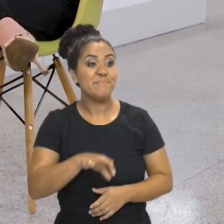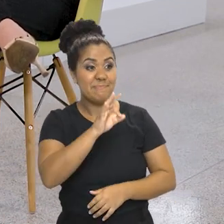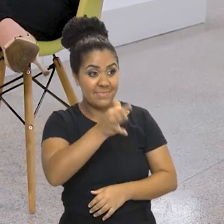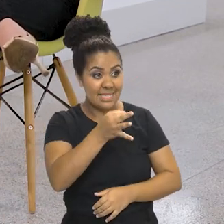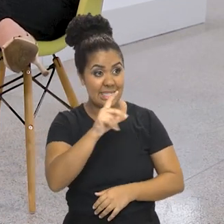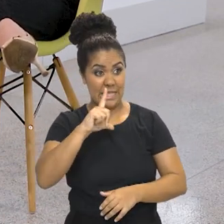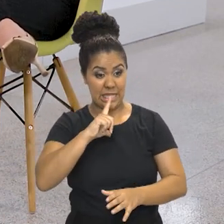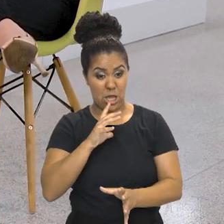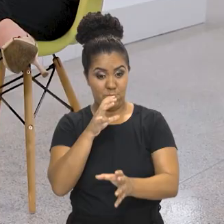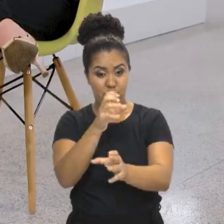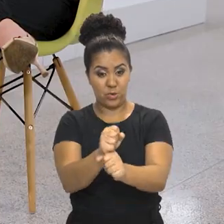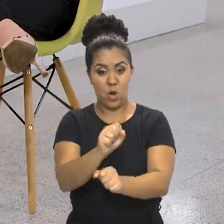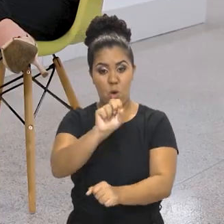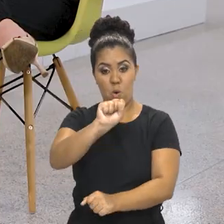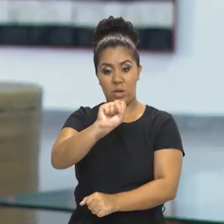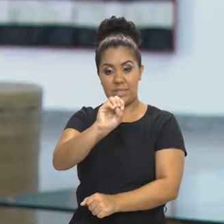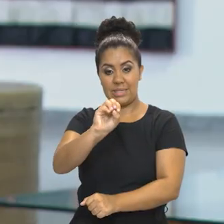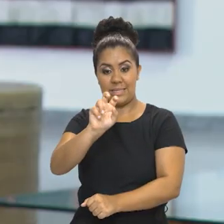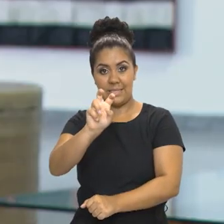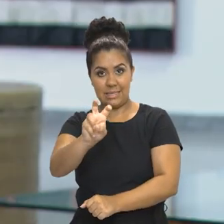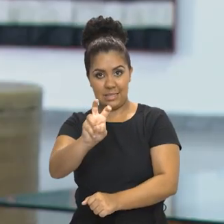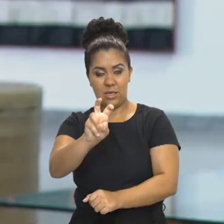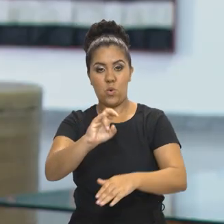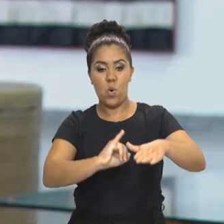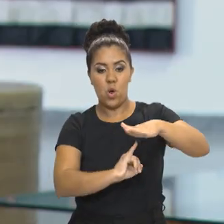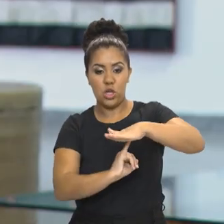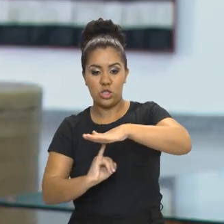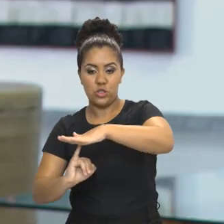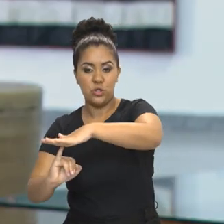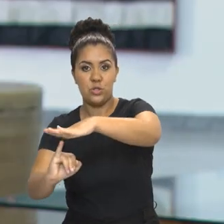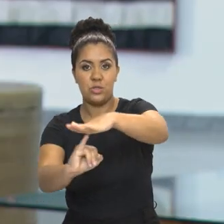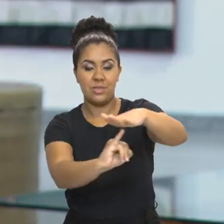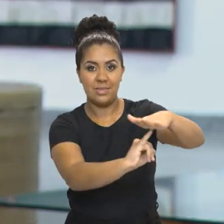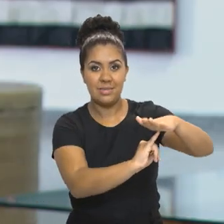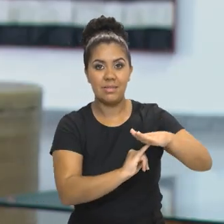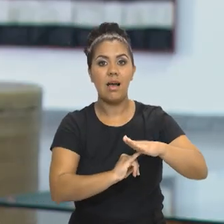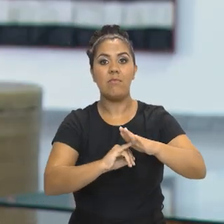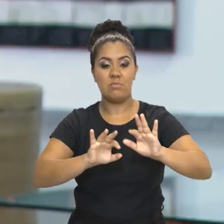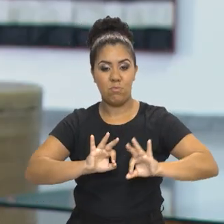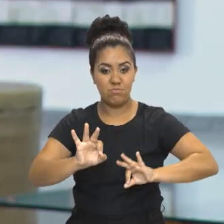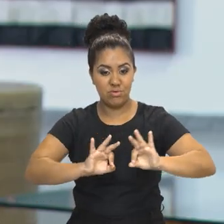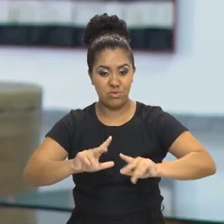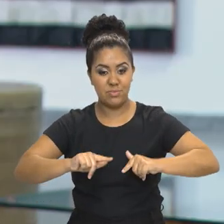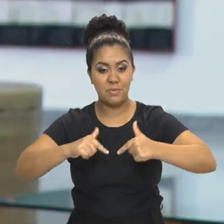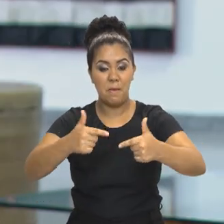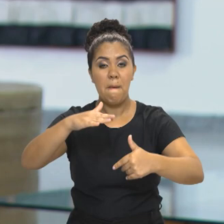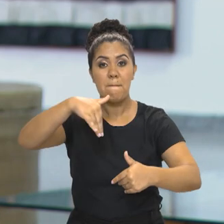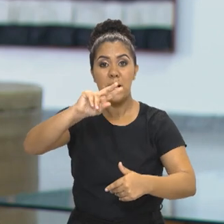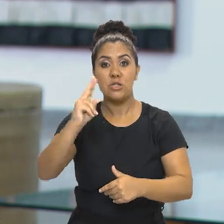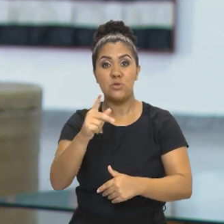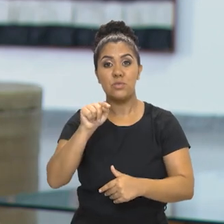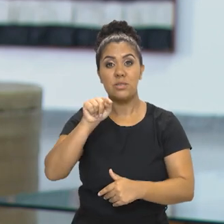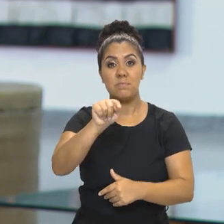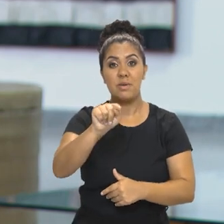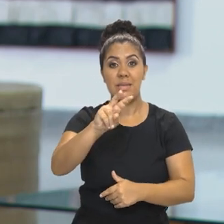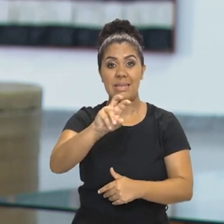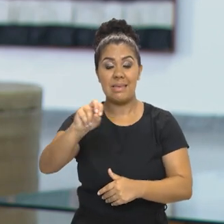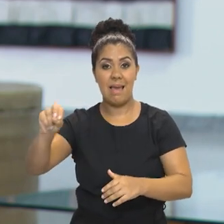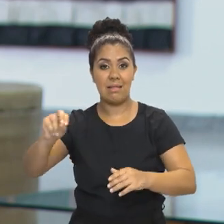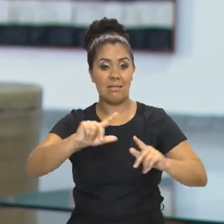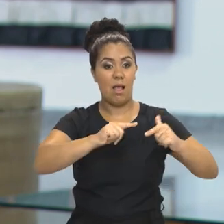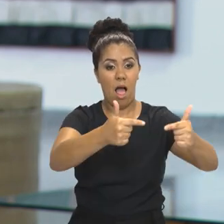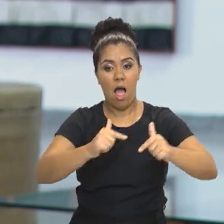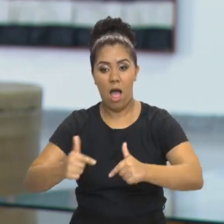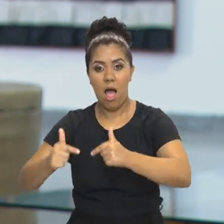a gente está com 805 instituições, realizando mais de 2.500 atividades. E uma dessas é um